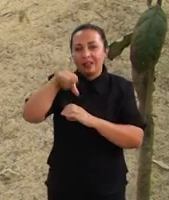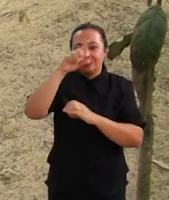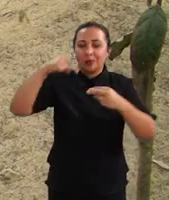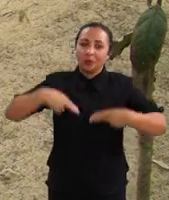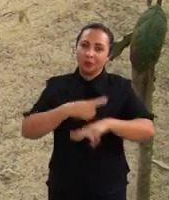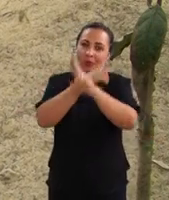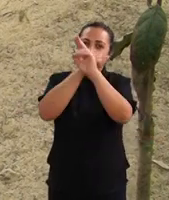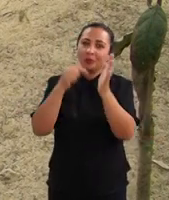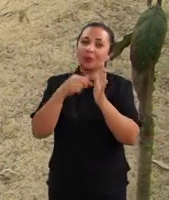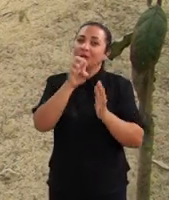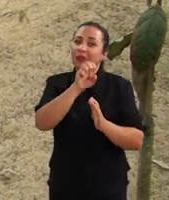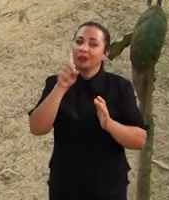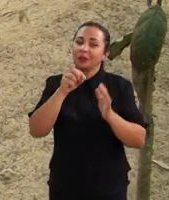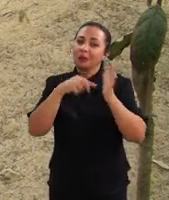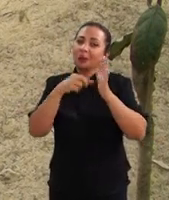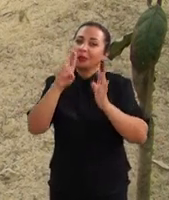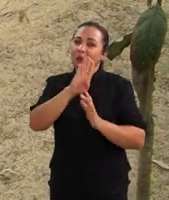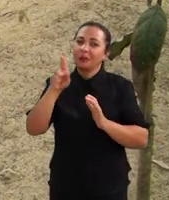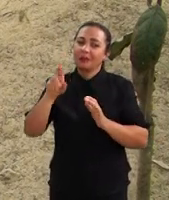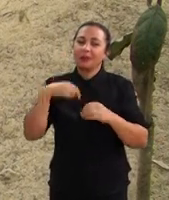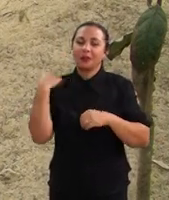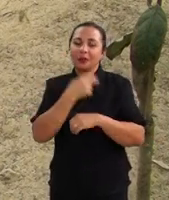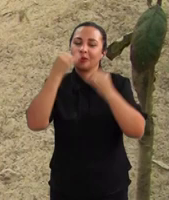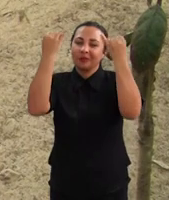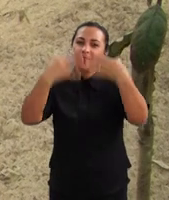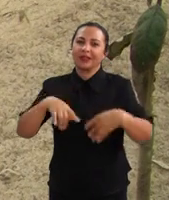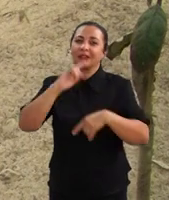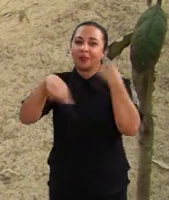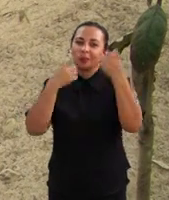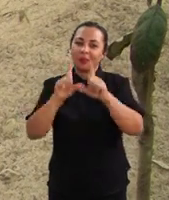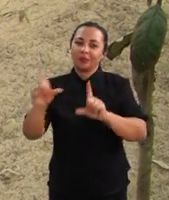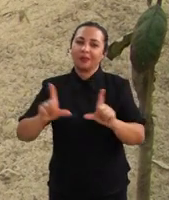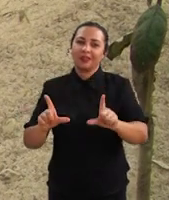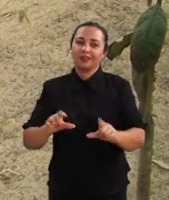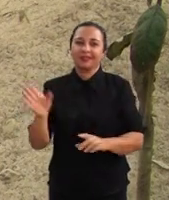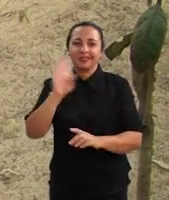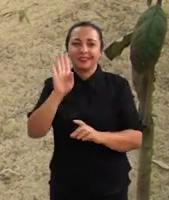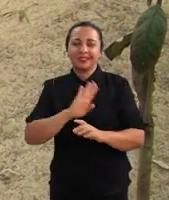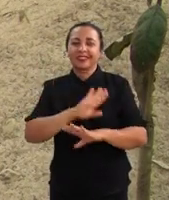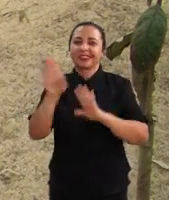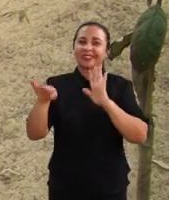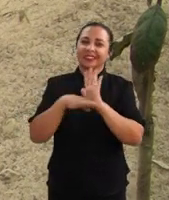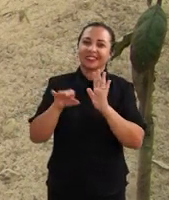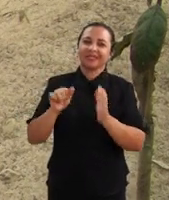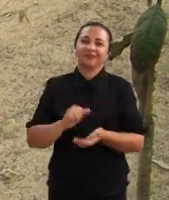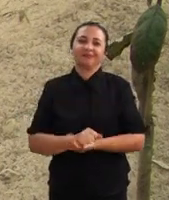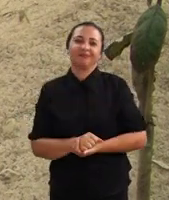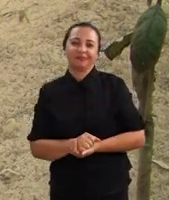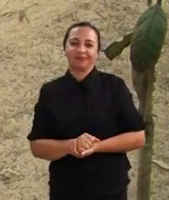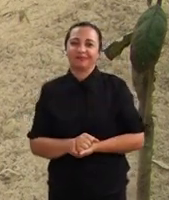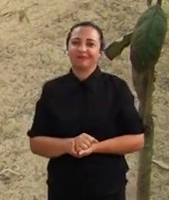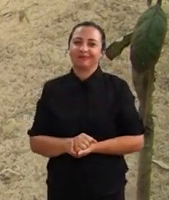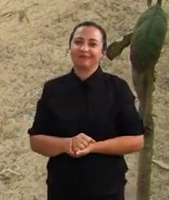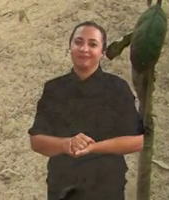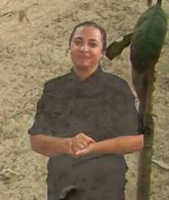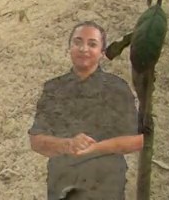universciencia.uesb.edu.br, que a gente explica por aqui no outro programa. Tchau, tchau e até lá!